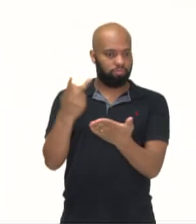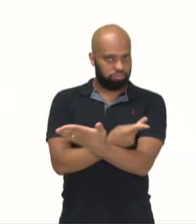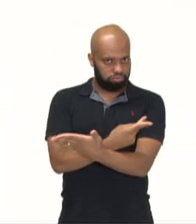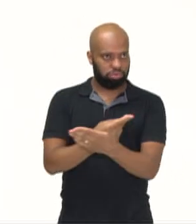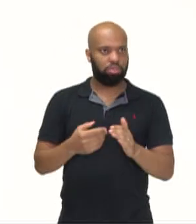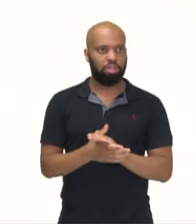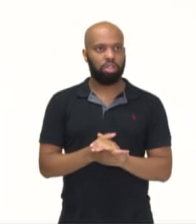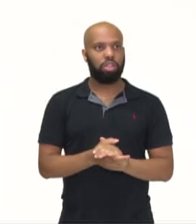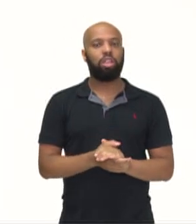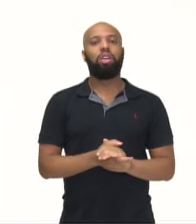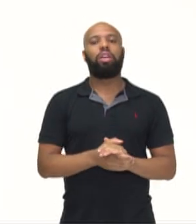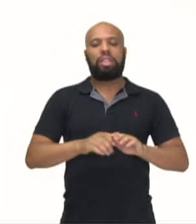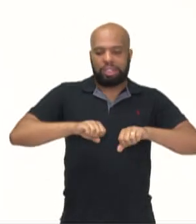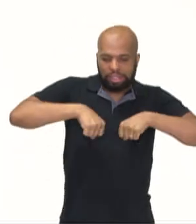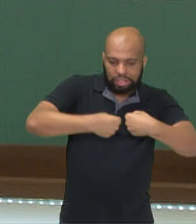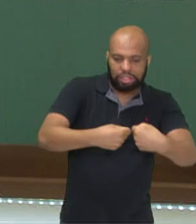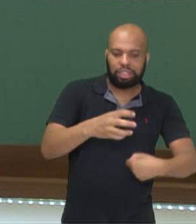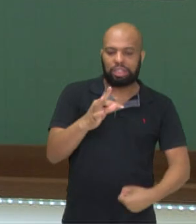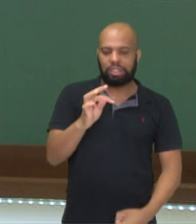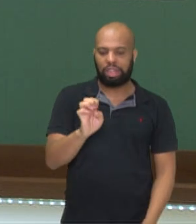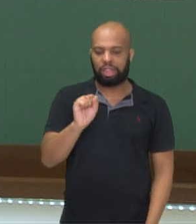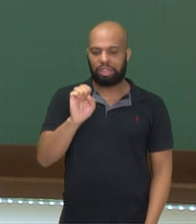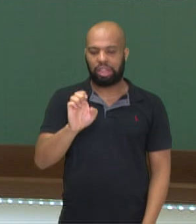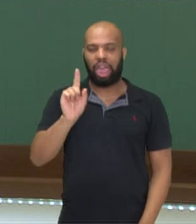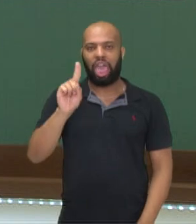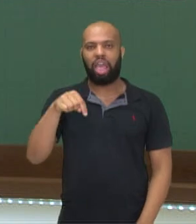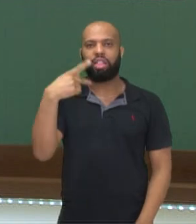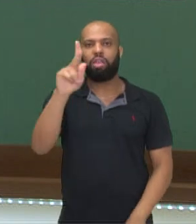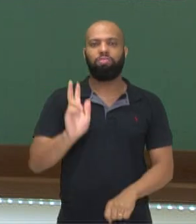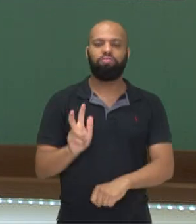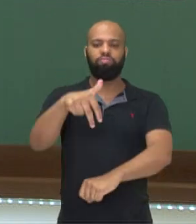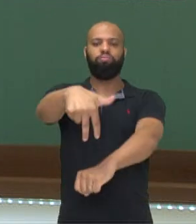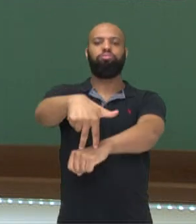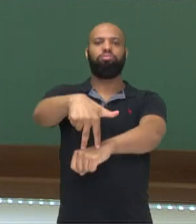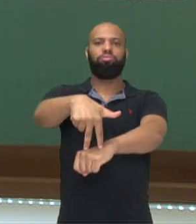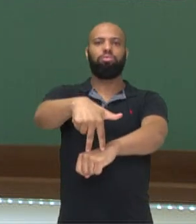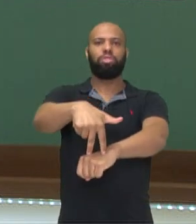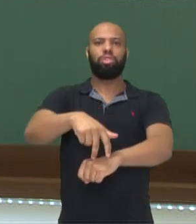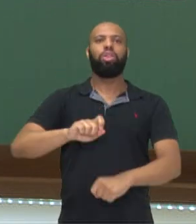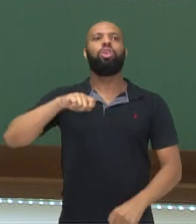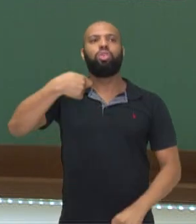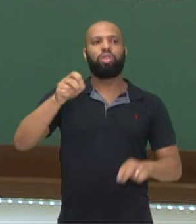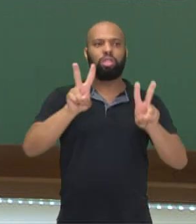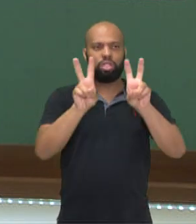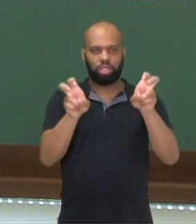A tese, que é o seu posicionamento, tá? Diante de um tema.